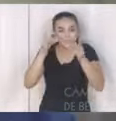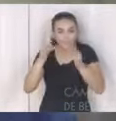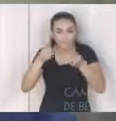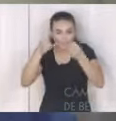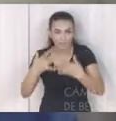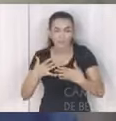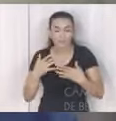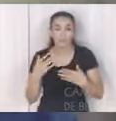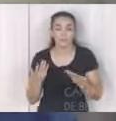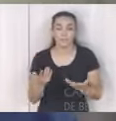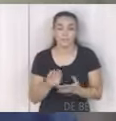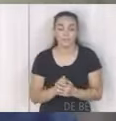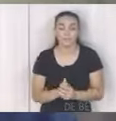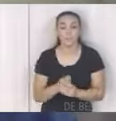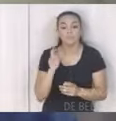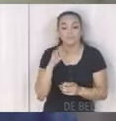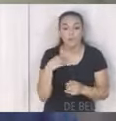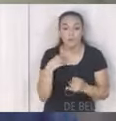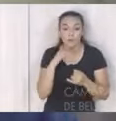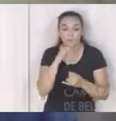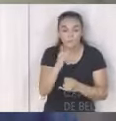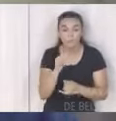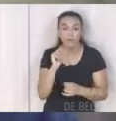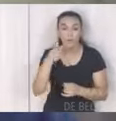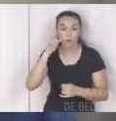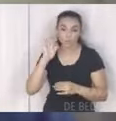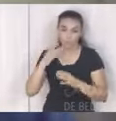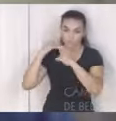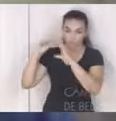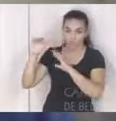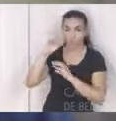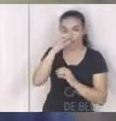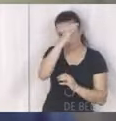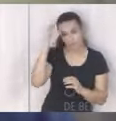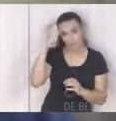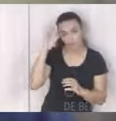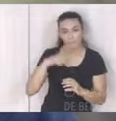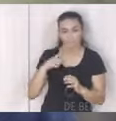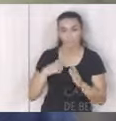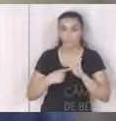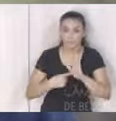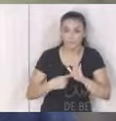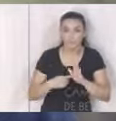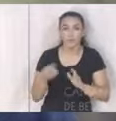só te informando que nós mandamos ontem para a Câmara a apresentação atualizada